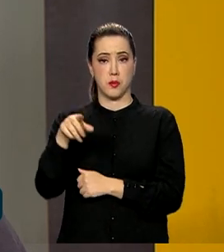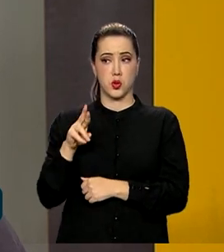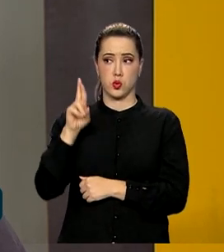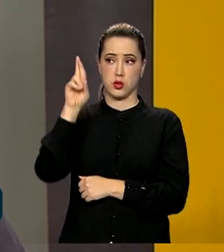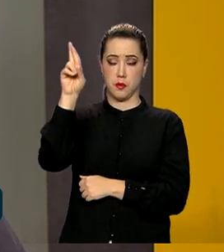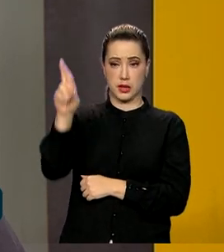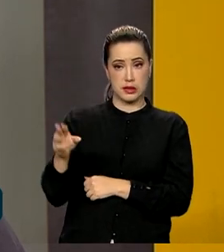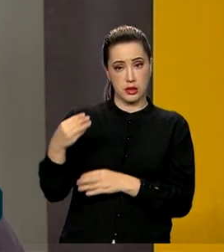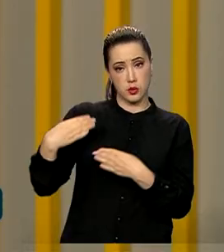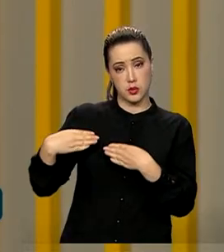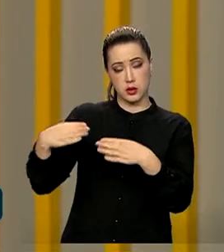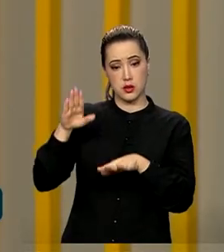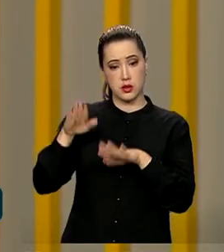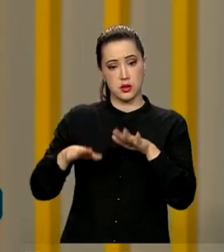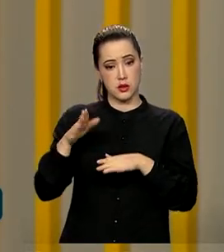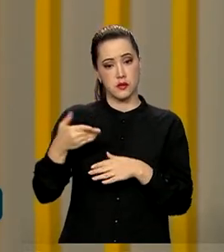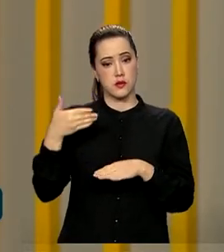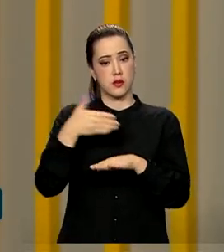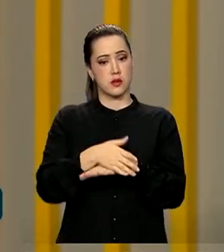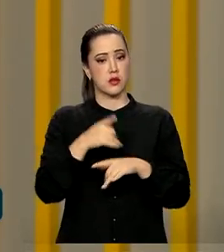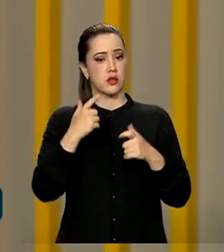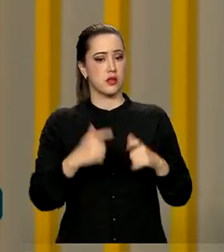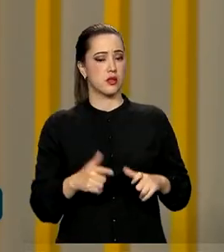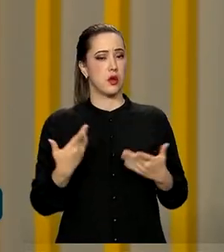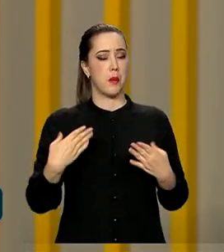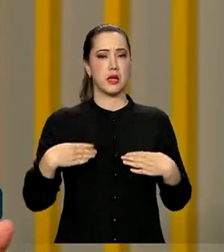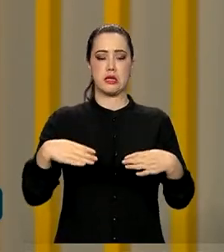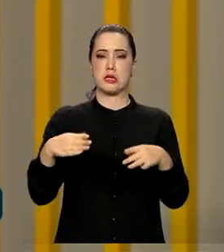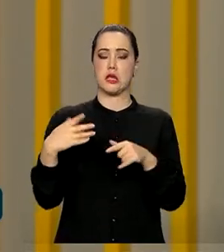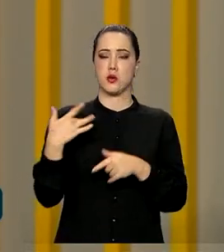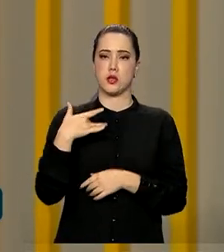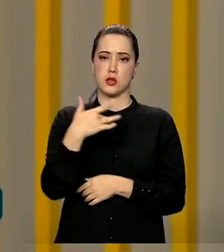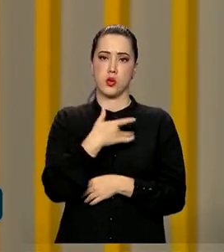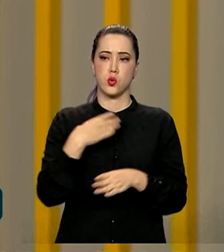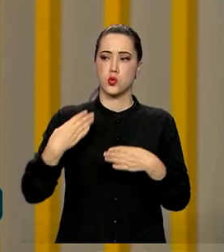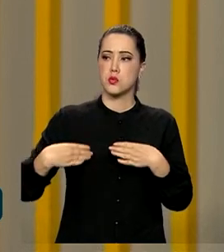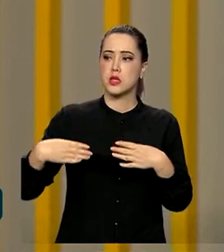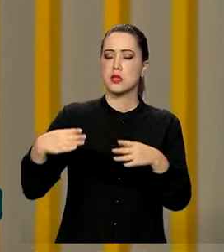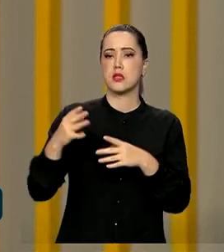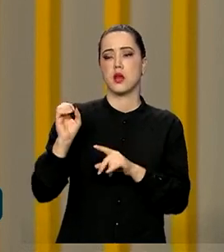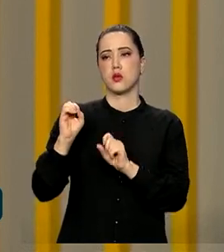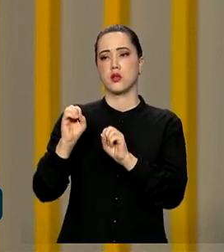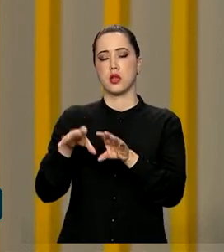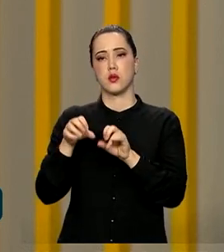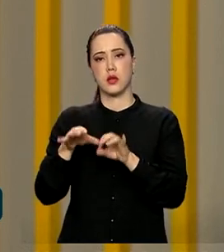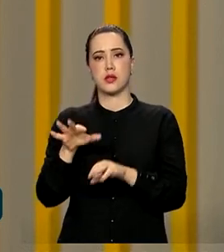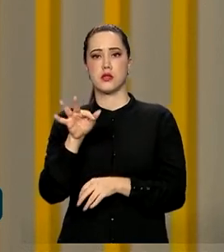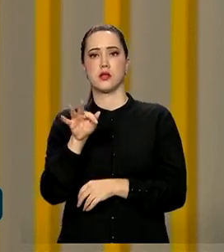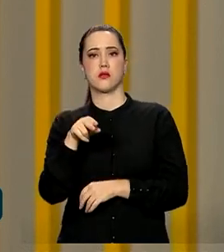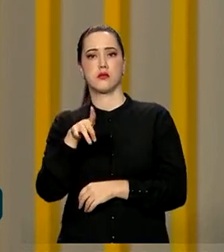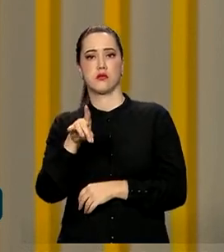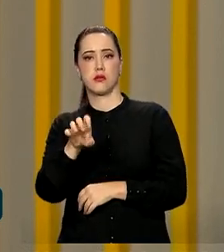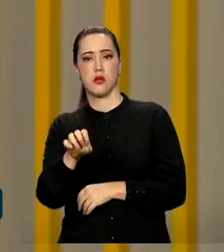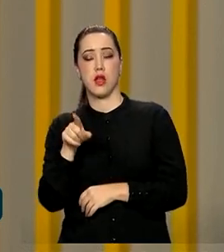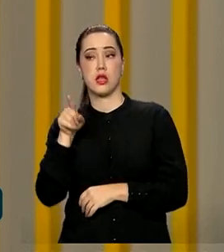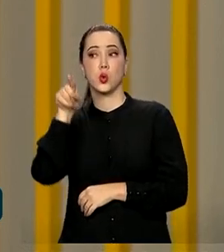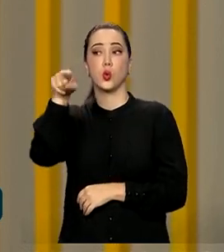atendimento, que normalmente faria aqui no Ministério da Saúde, no Ministério da Educação, no FNDE, lá na ponta.